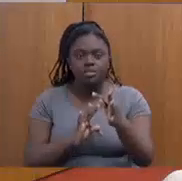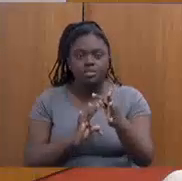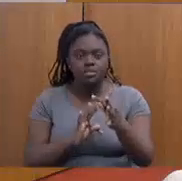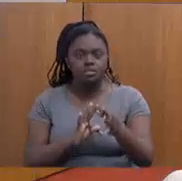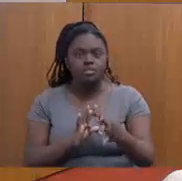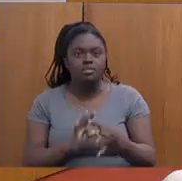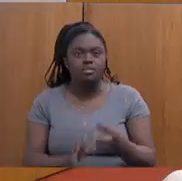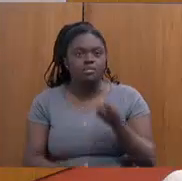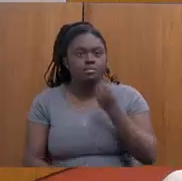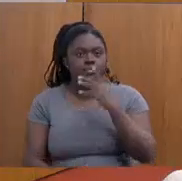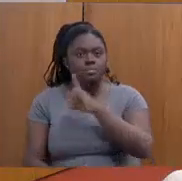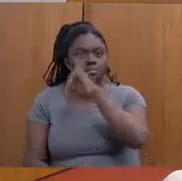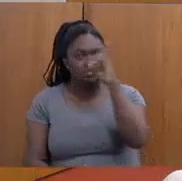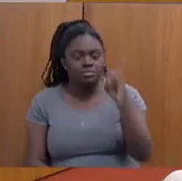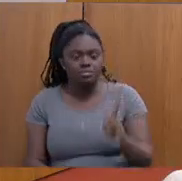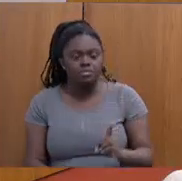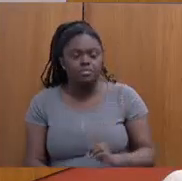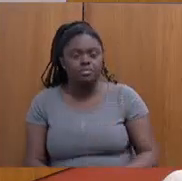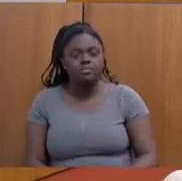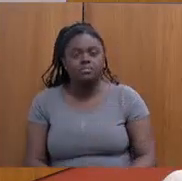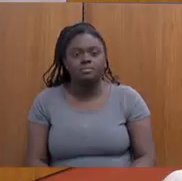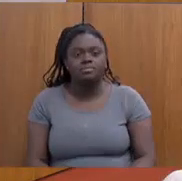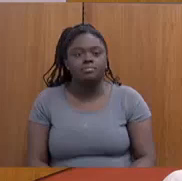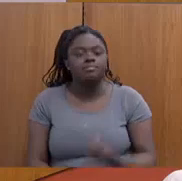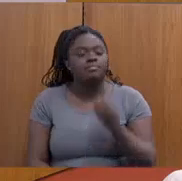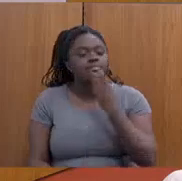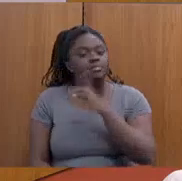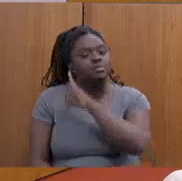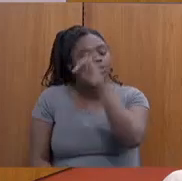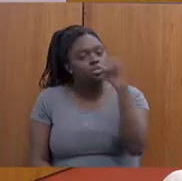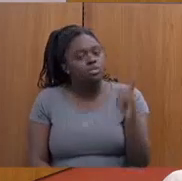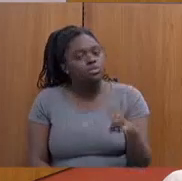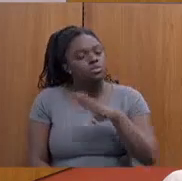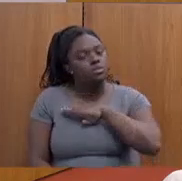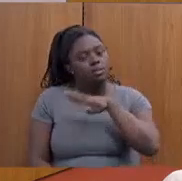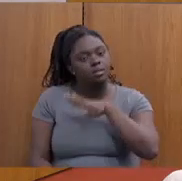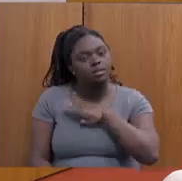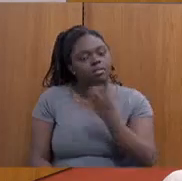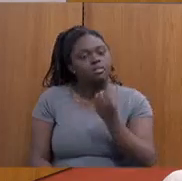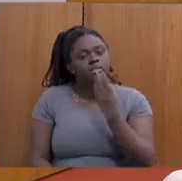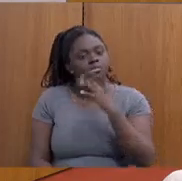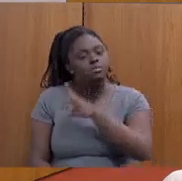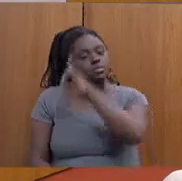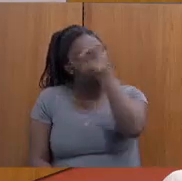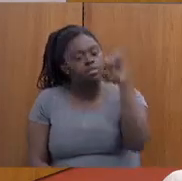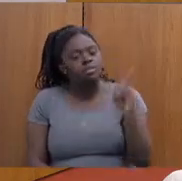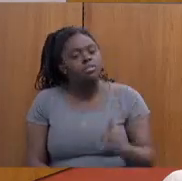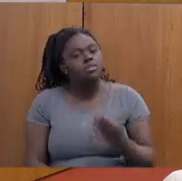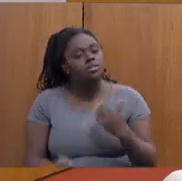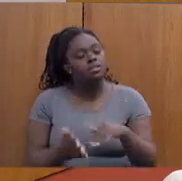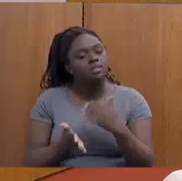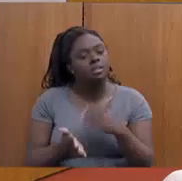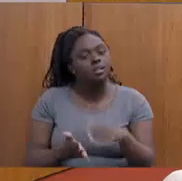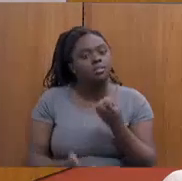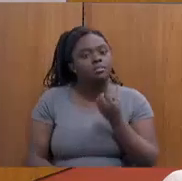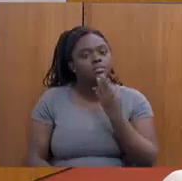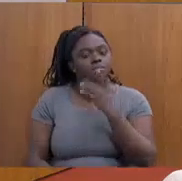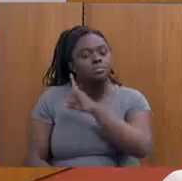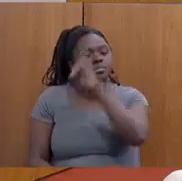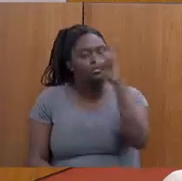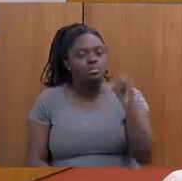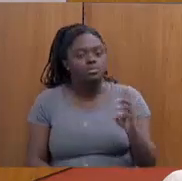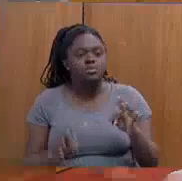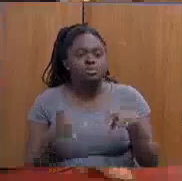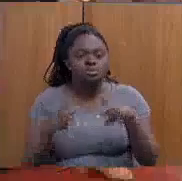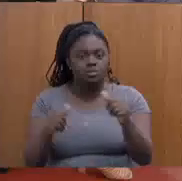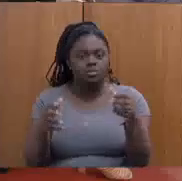Bom dia, presidenta. Bom dia aos colegas. Bom dia, secretária. Bom dia a toda a sua equipe.